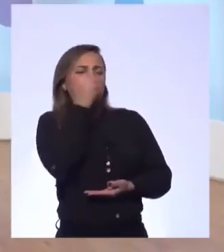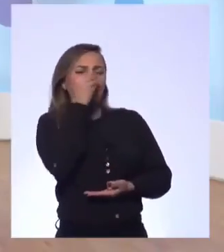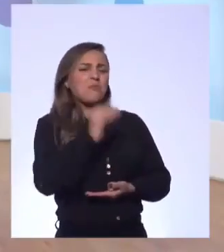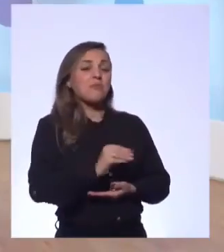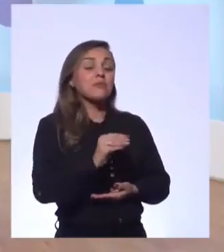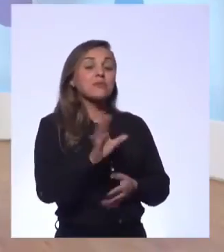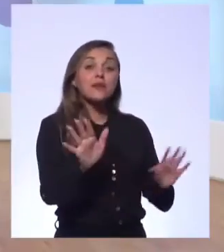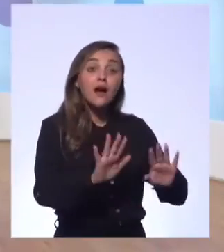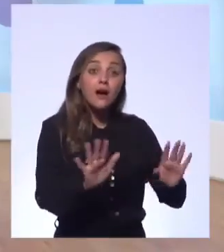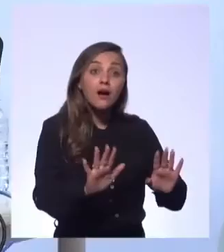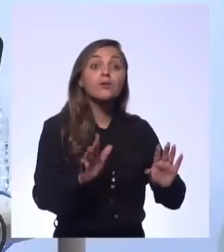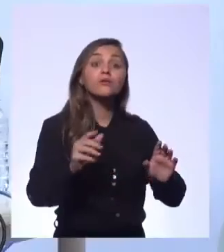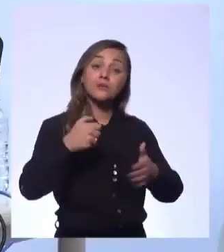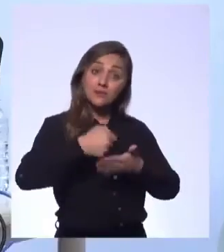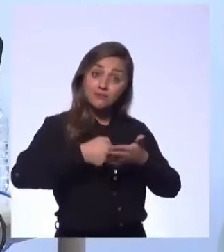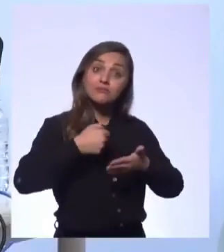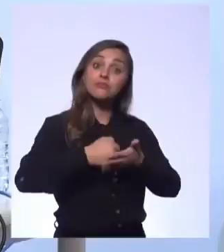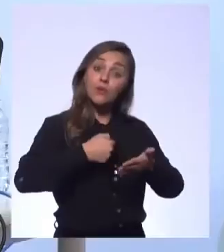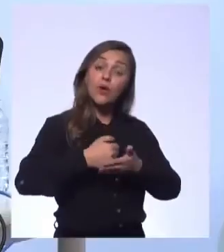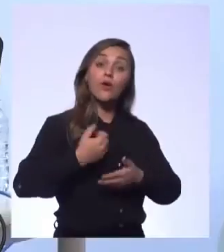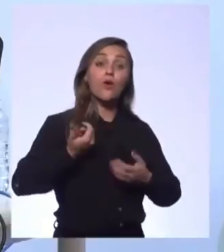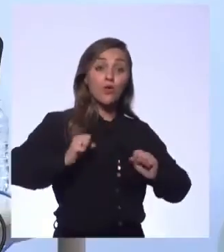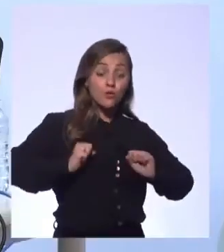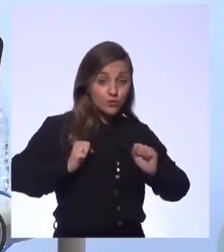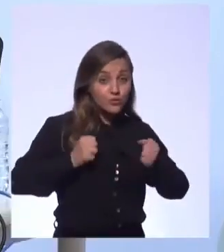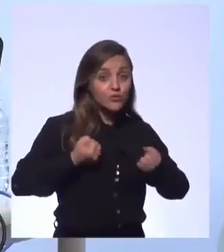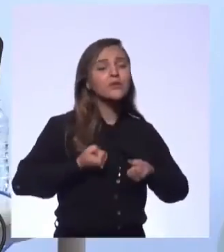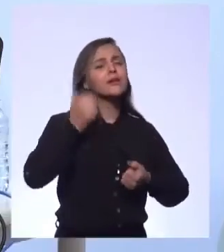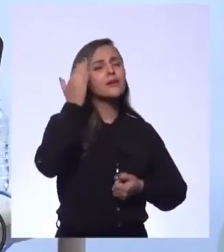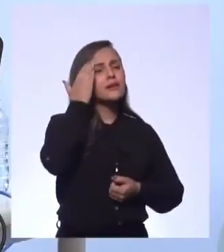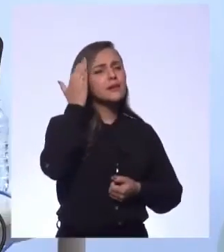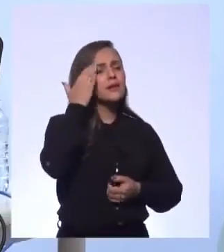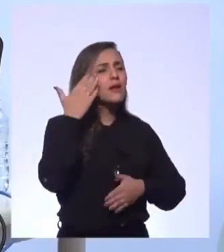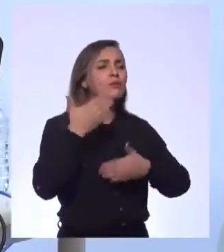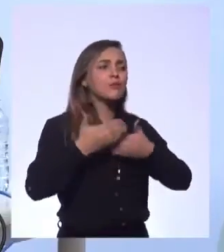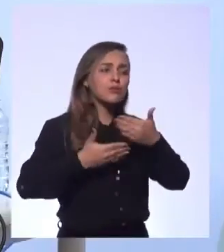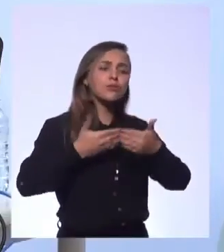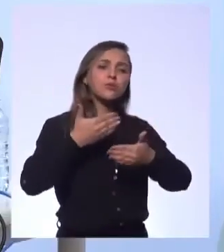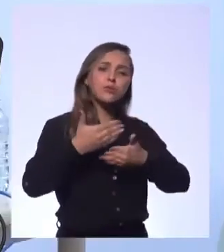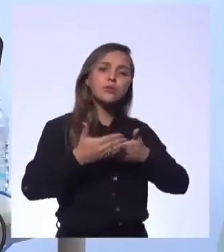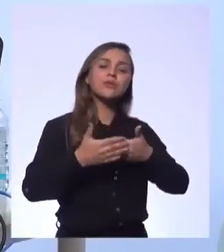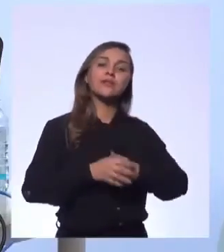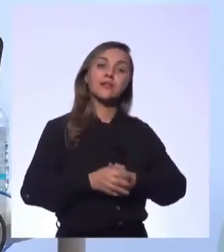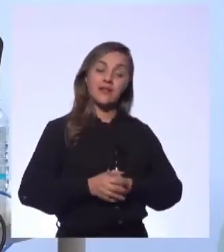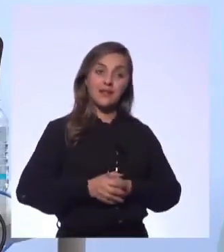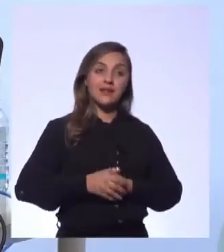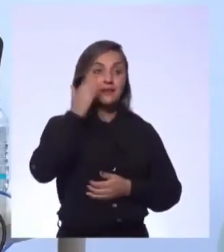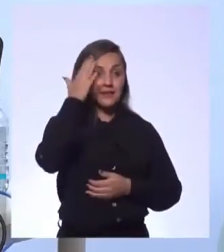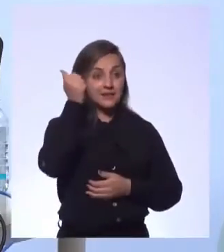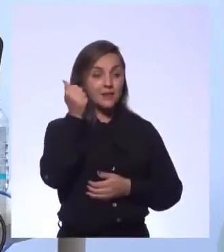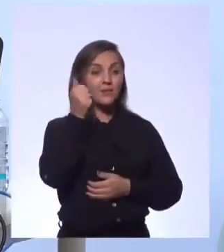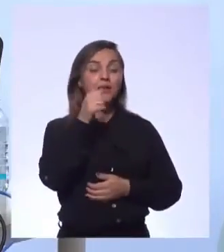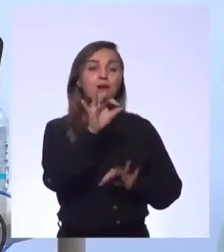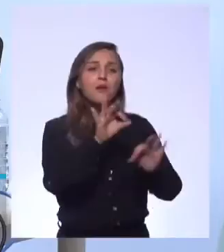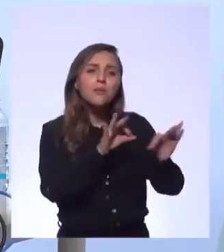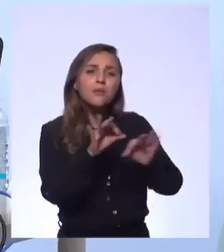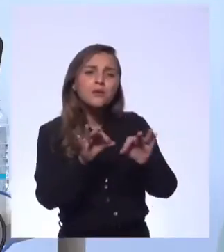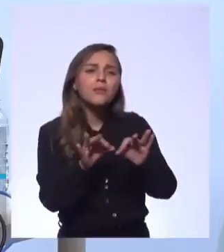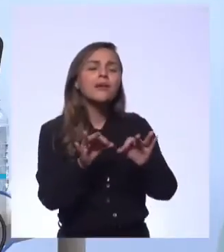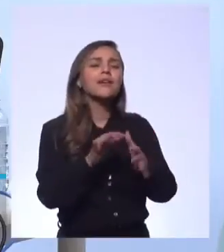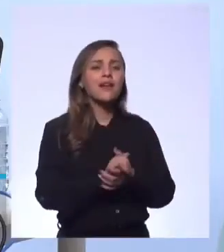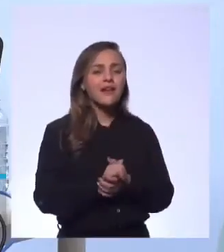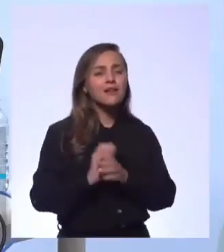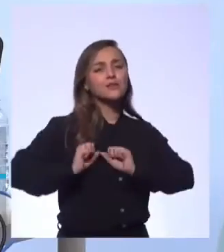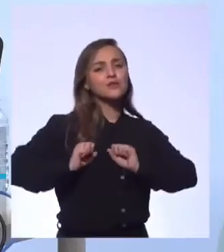tem que ter condição de, de repente, entender como isso vai acontecer e saber fazer e saber criar o ambiente para falar, peraí, vamos